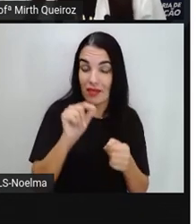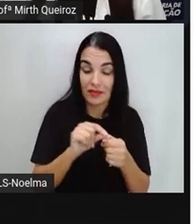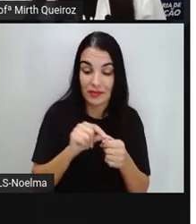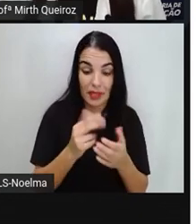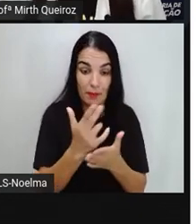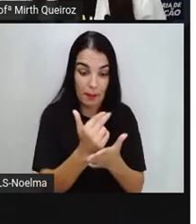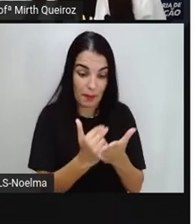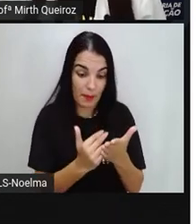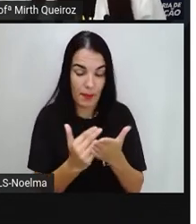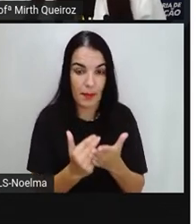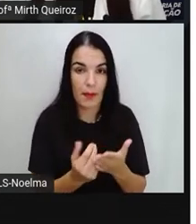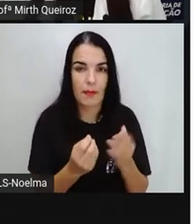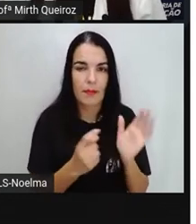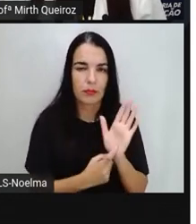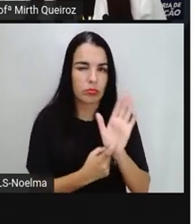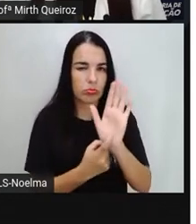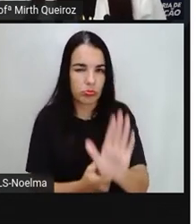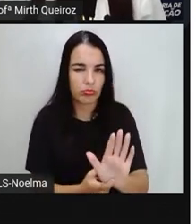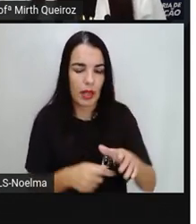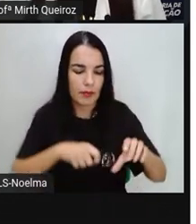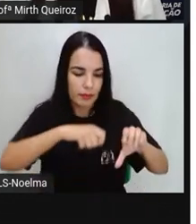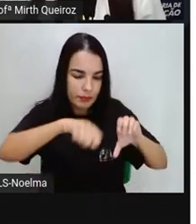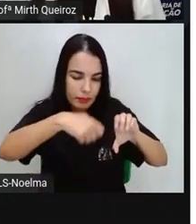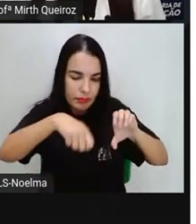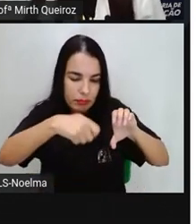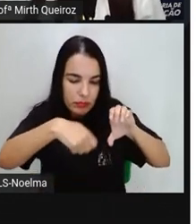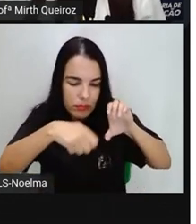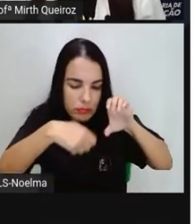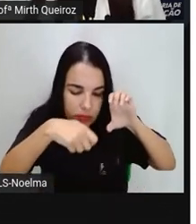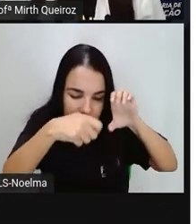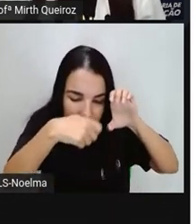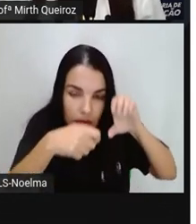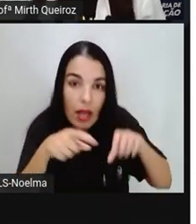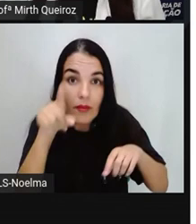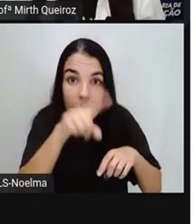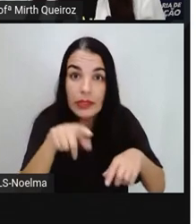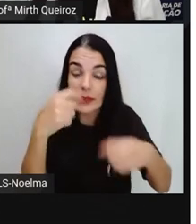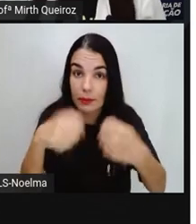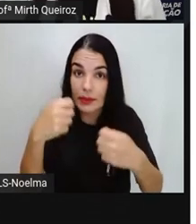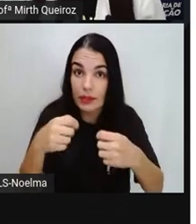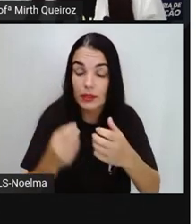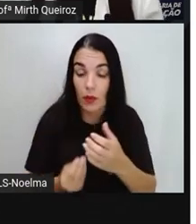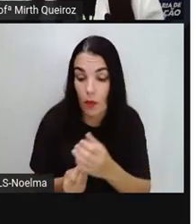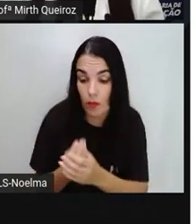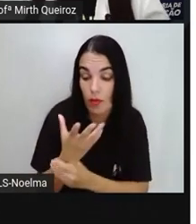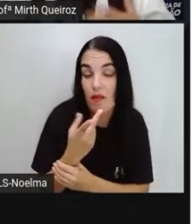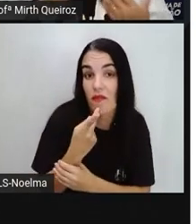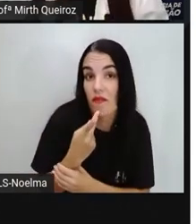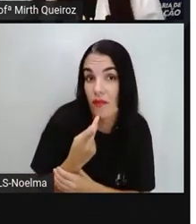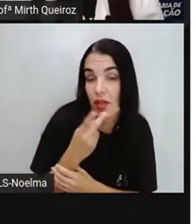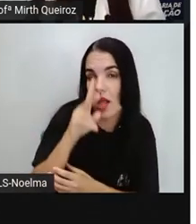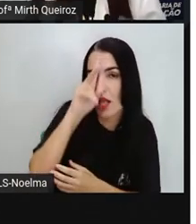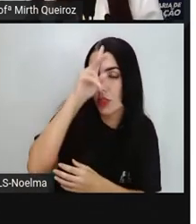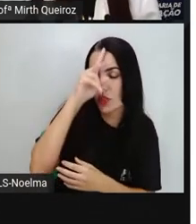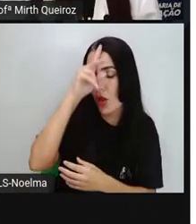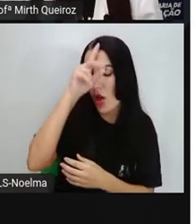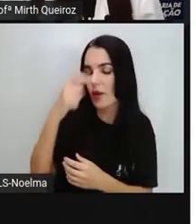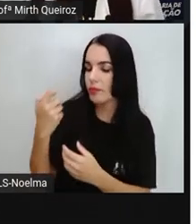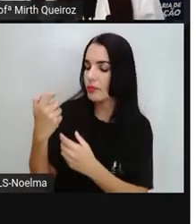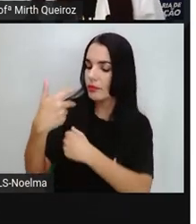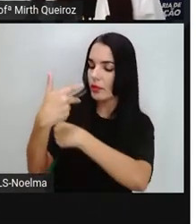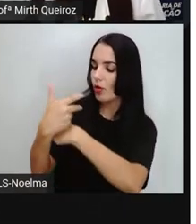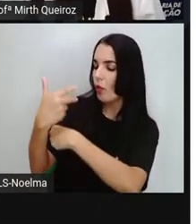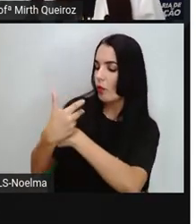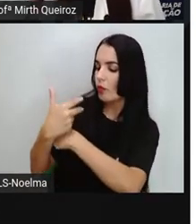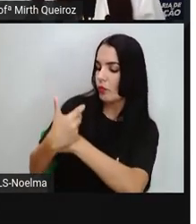para que seja gravado, vocês deverão contar a história do tangrã, né? Filmar vocês contando essa